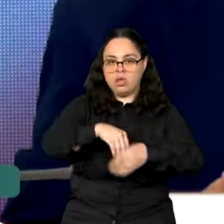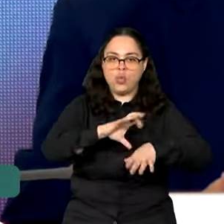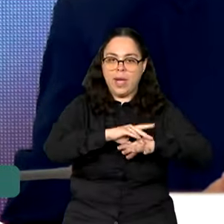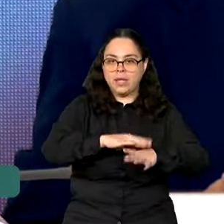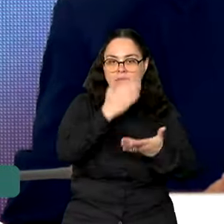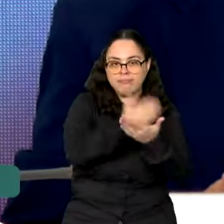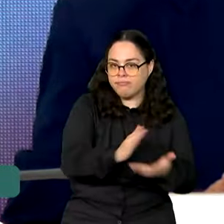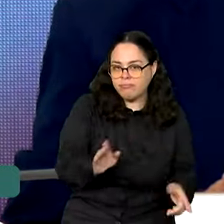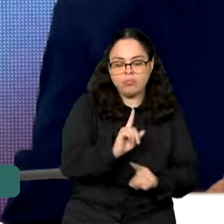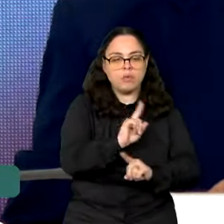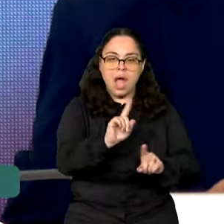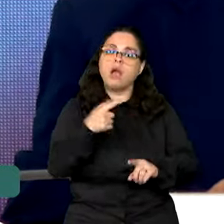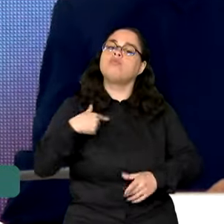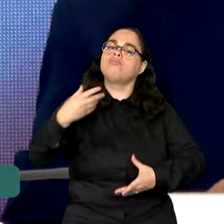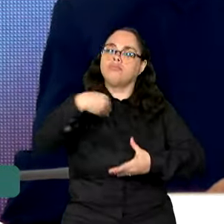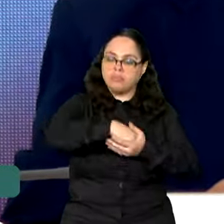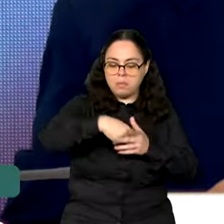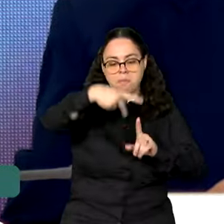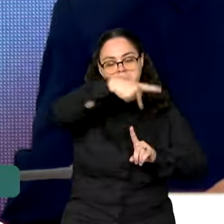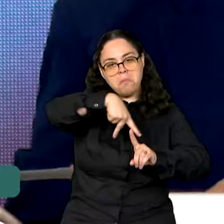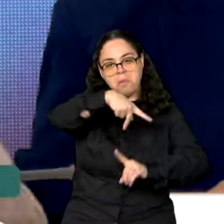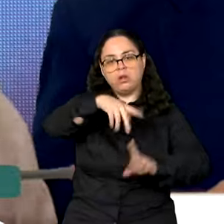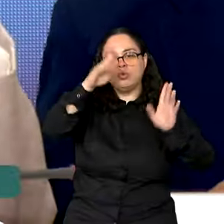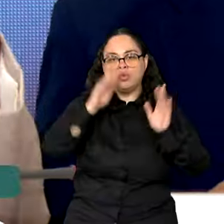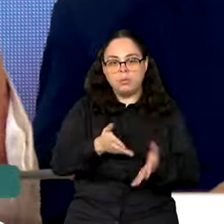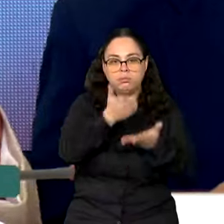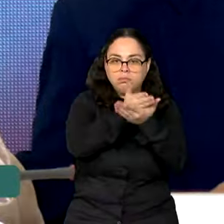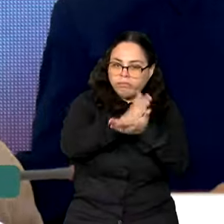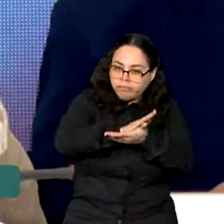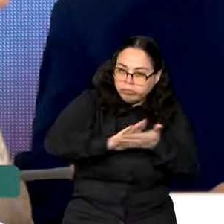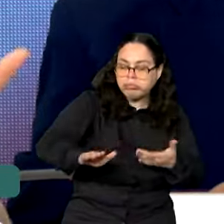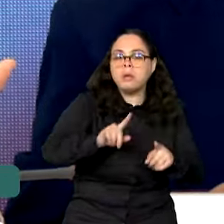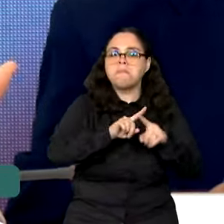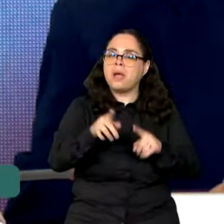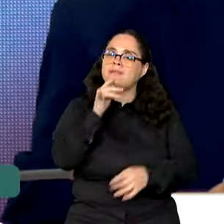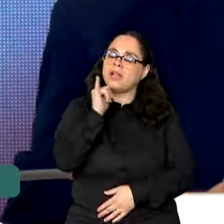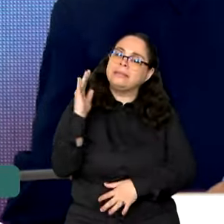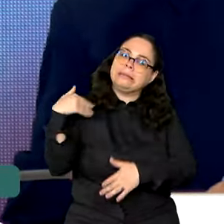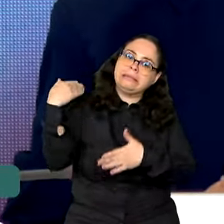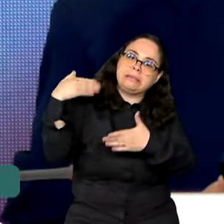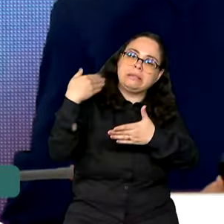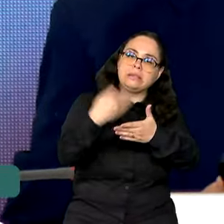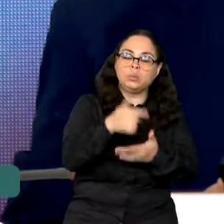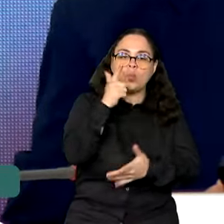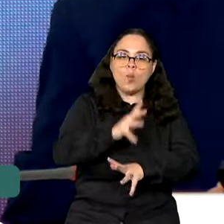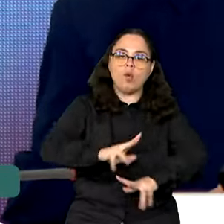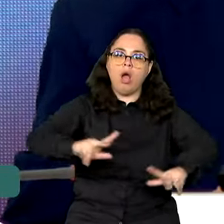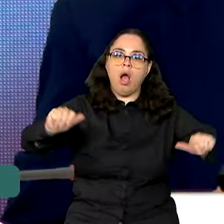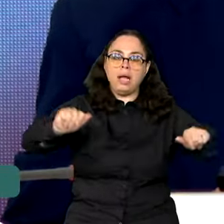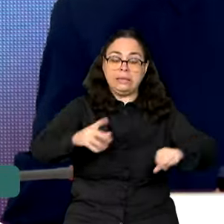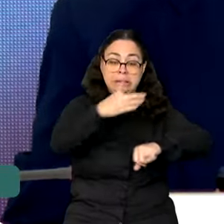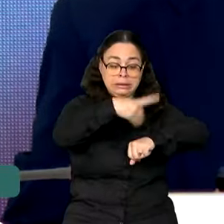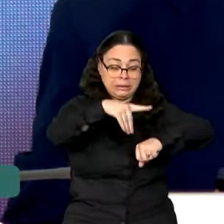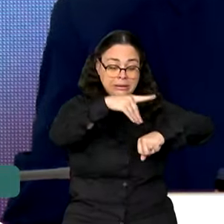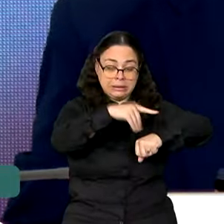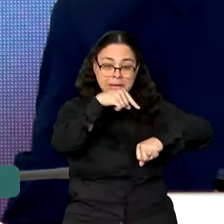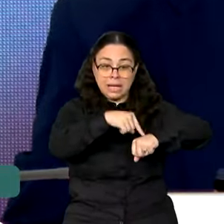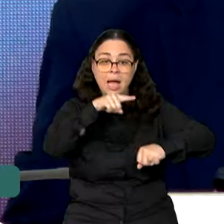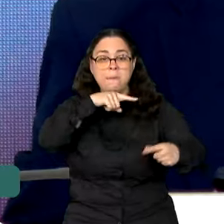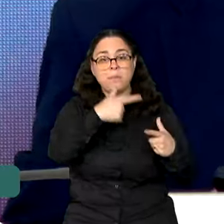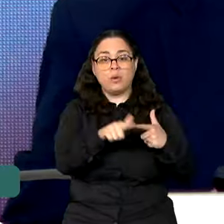doença. Ela está no nosso plano de eliminação, mas levaremos tempo para isso. Hoje, dengue é um problema